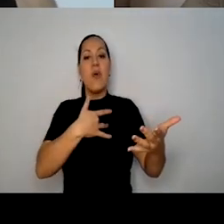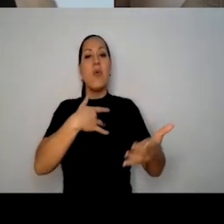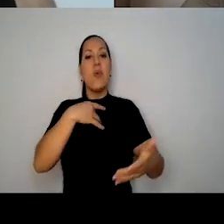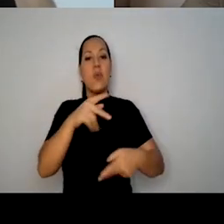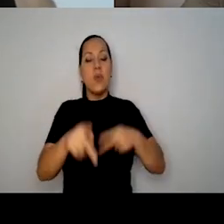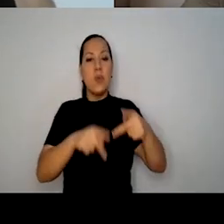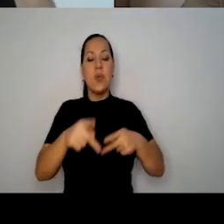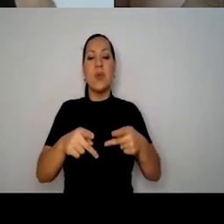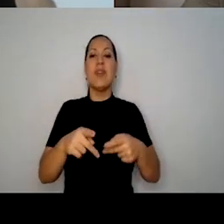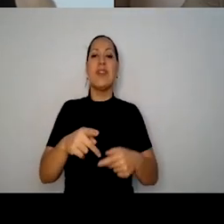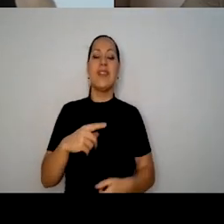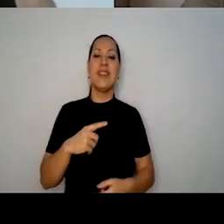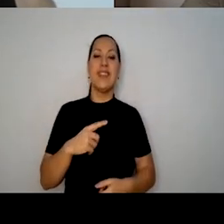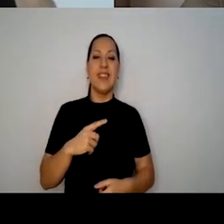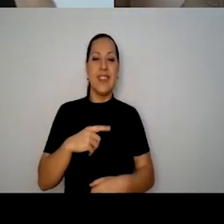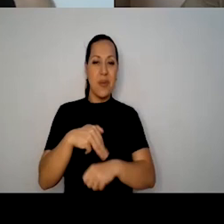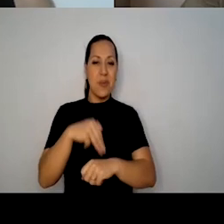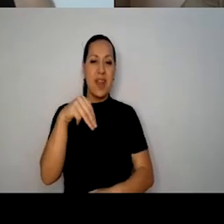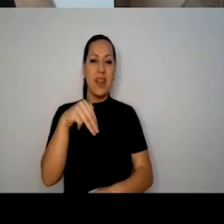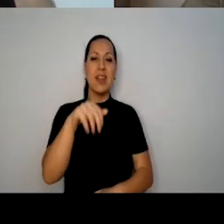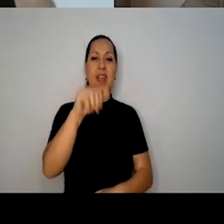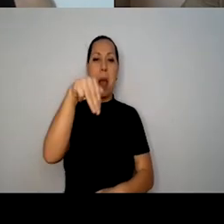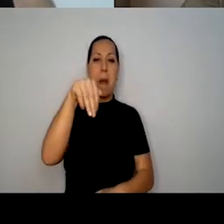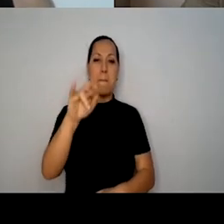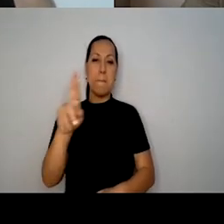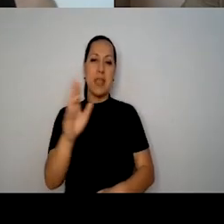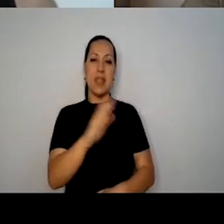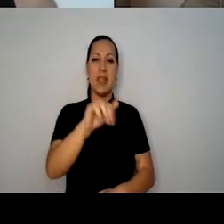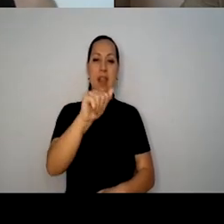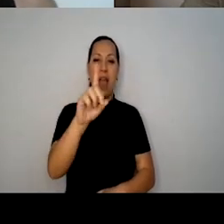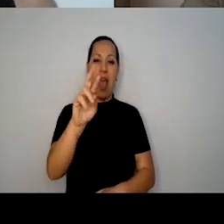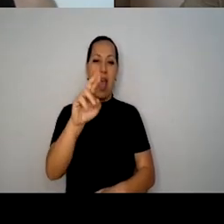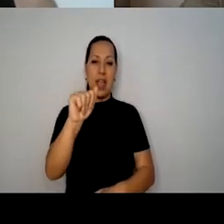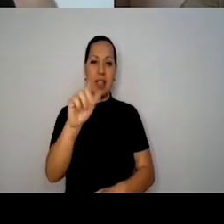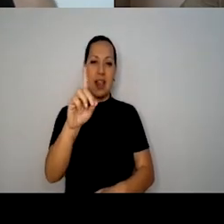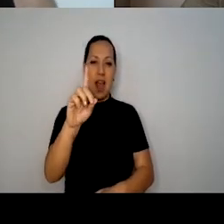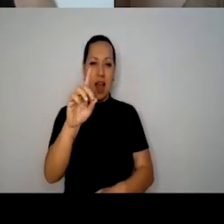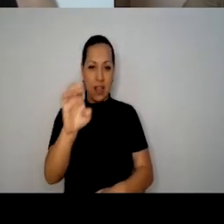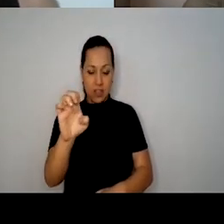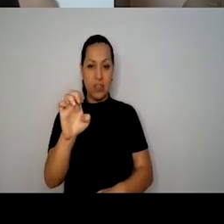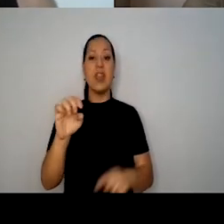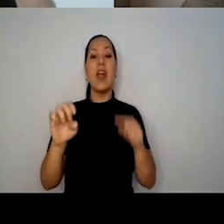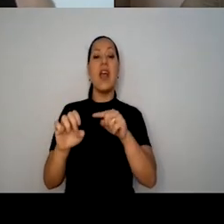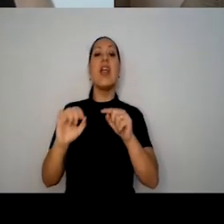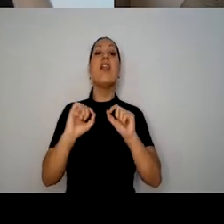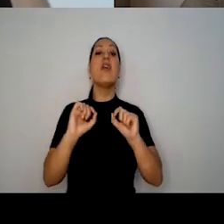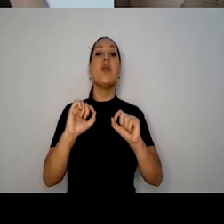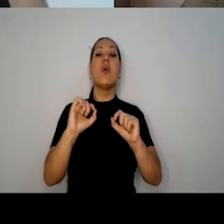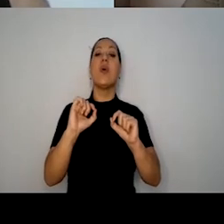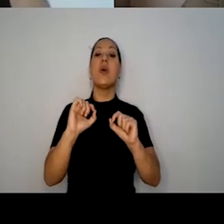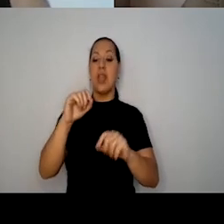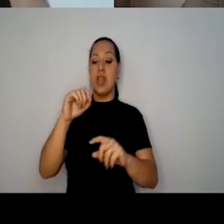mestre, o a Miradade, ele vai falar que o artista público, ele é o arauto da liberdade,